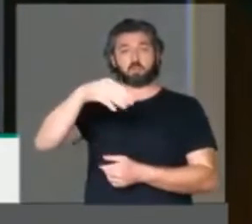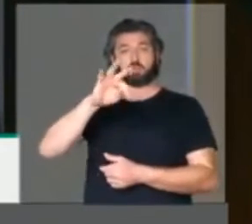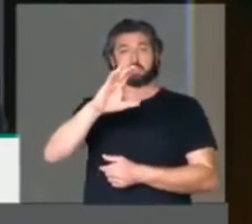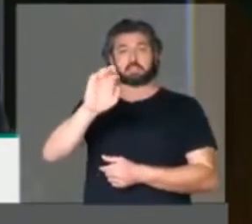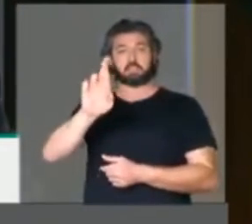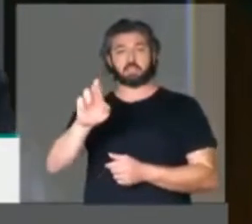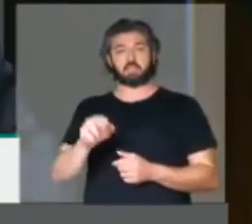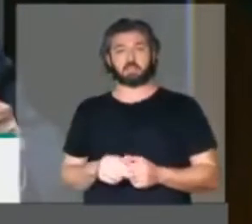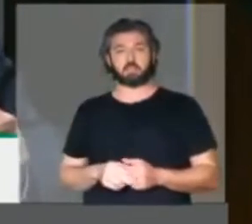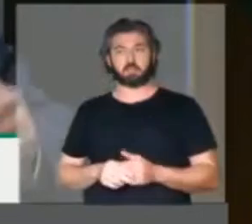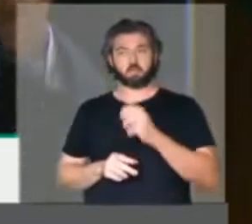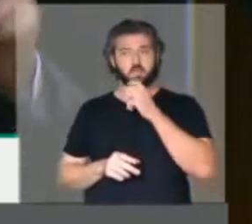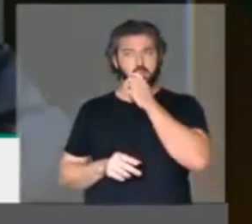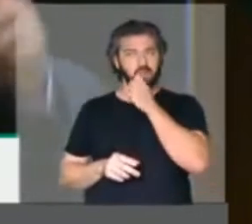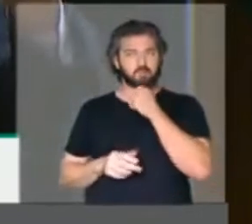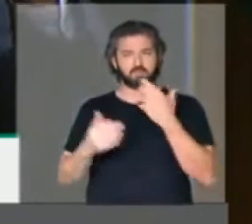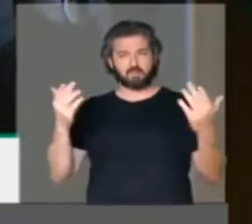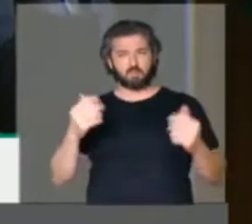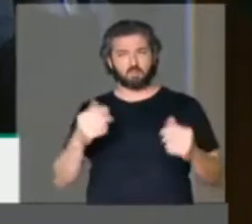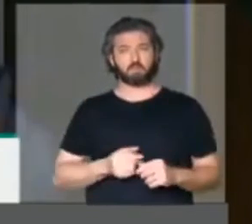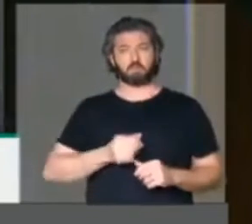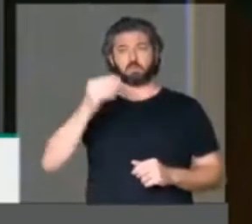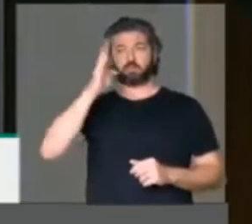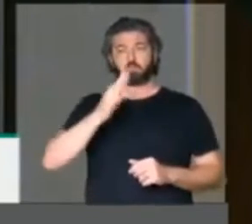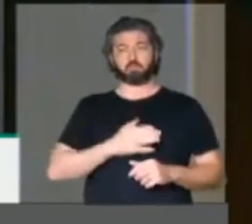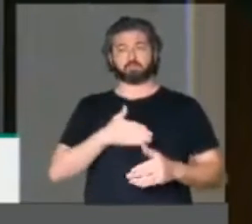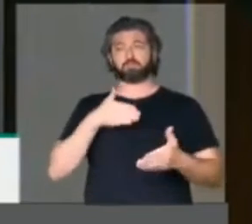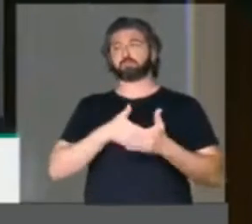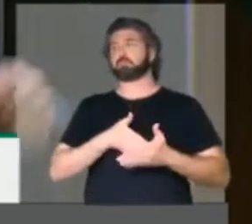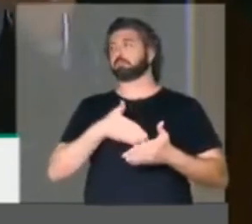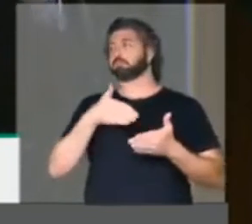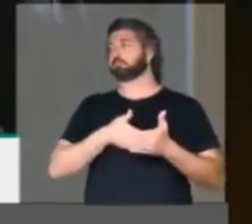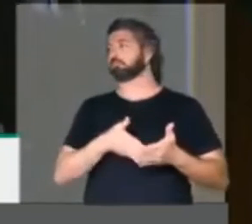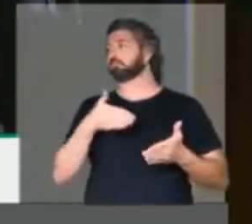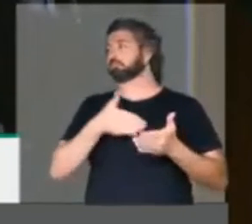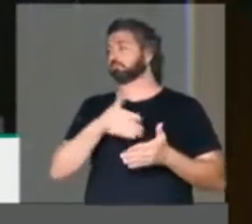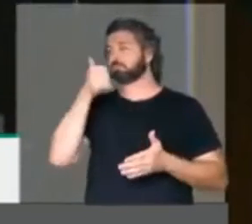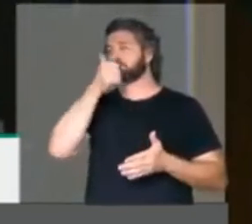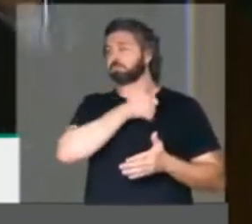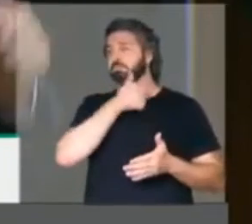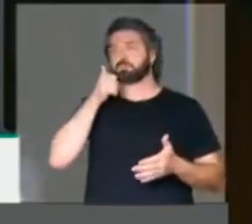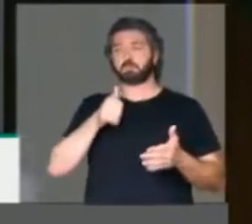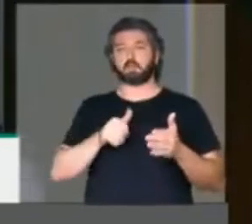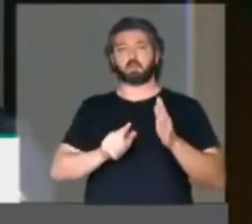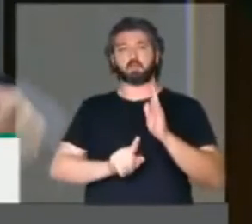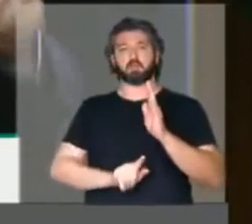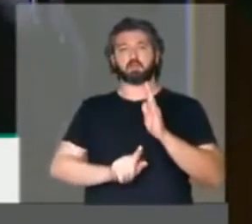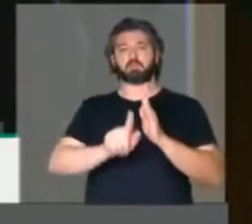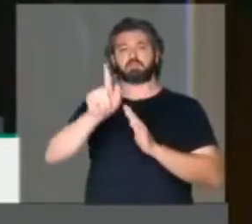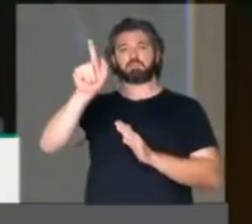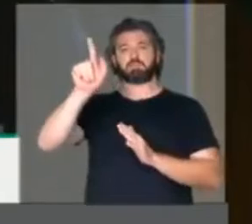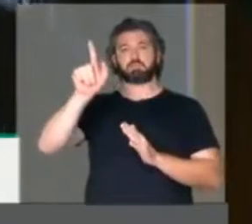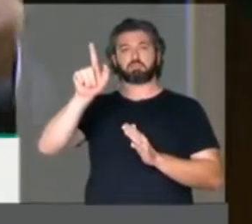Portanto, o Brasil fica restrito a lançar